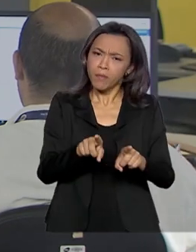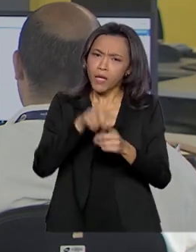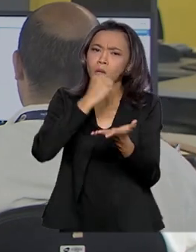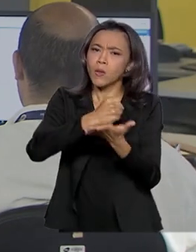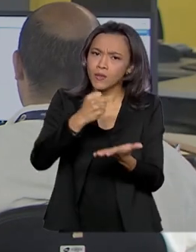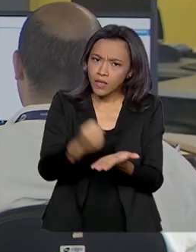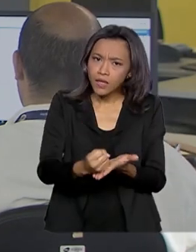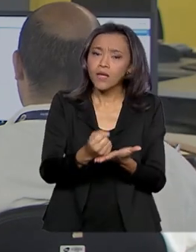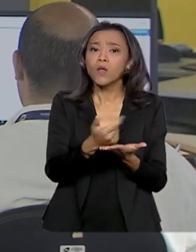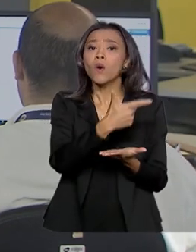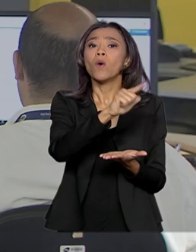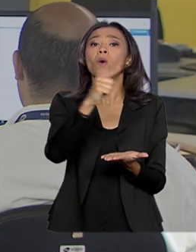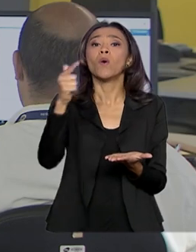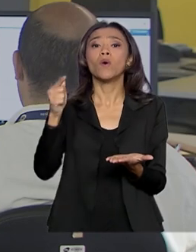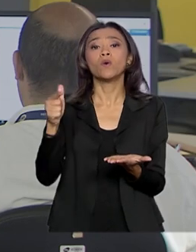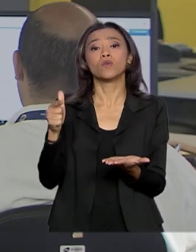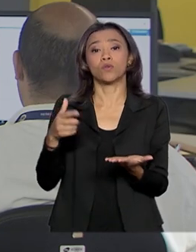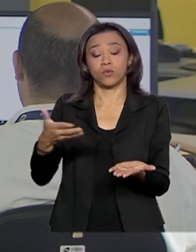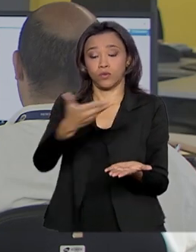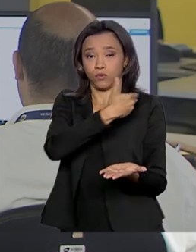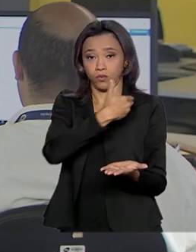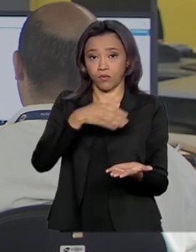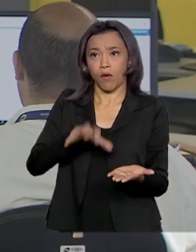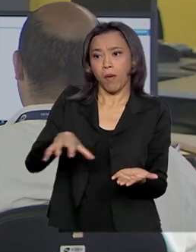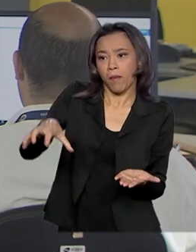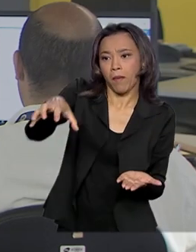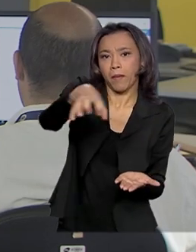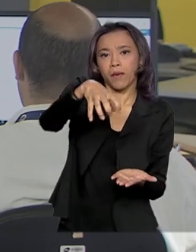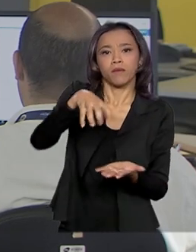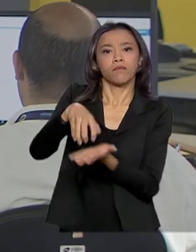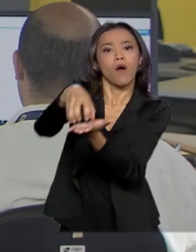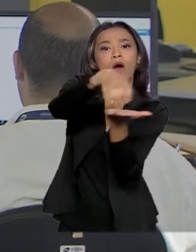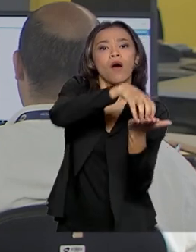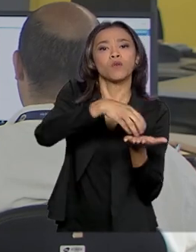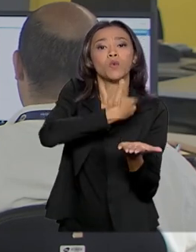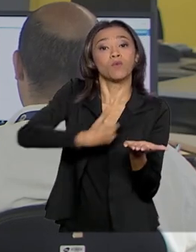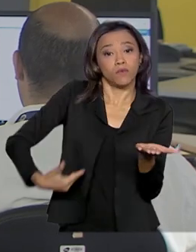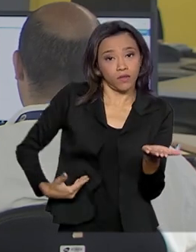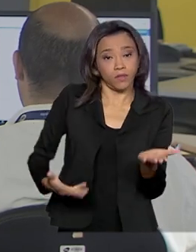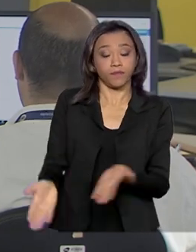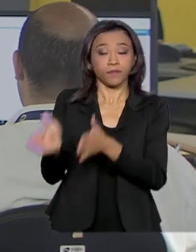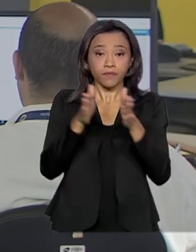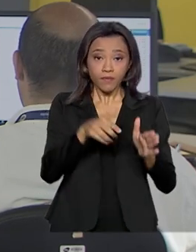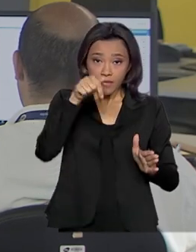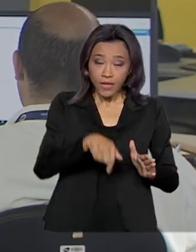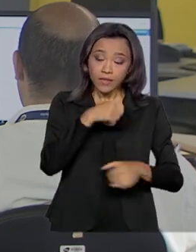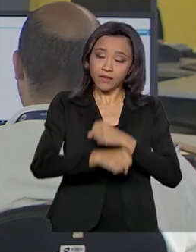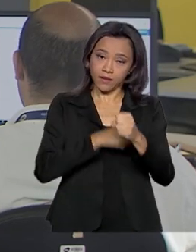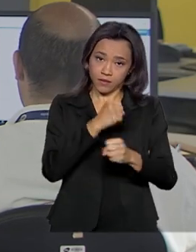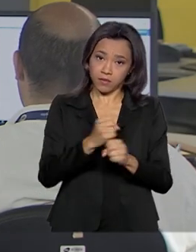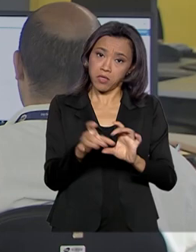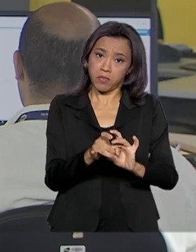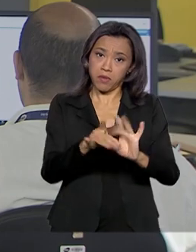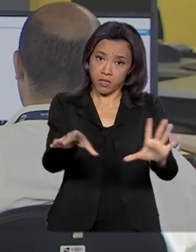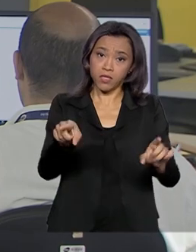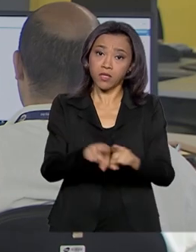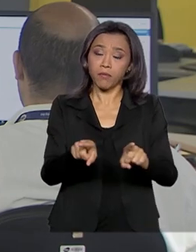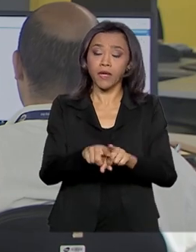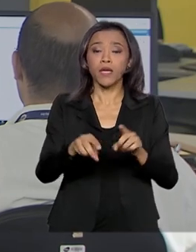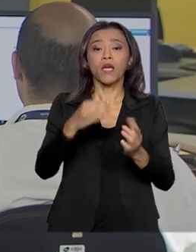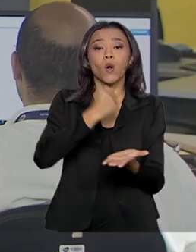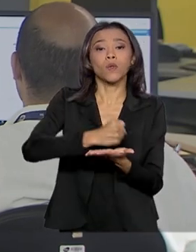em caso de emergência. O governo também publicou em janeiro desse ano um decreto que permite a contratação de militares da